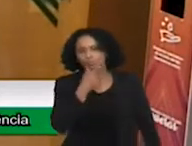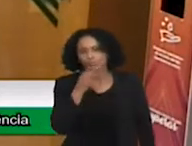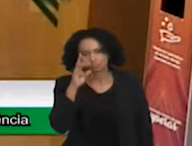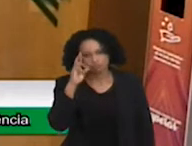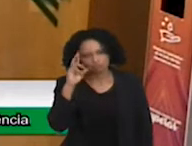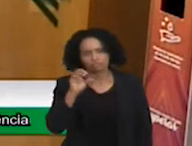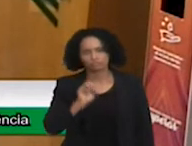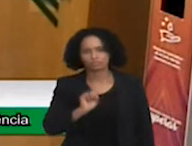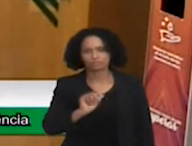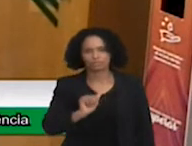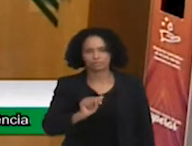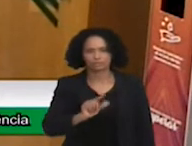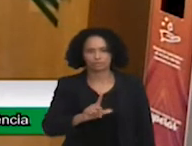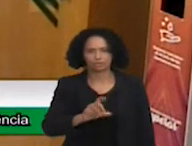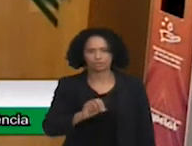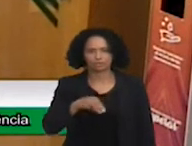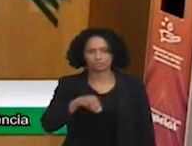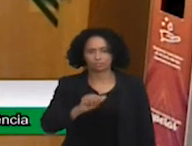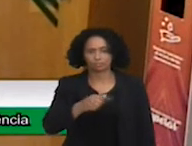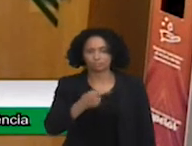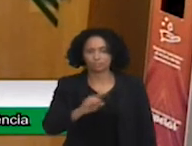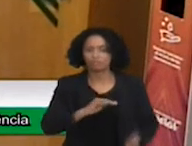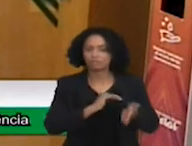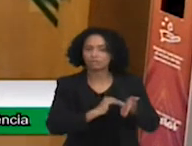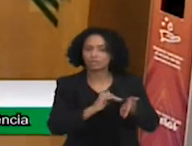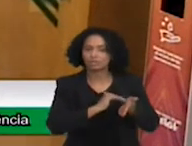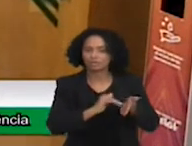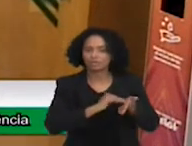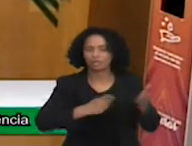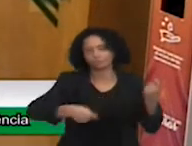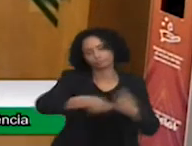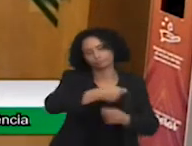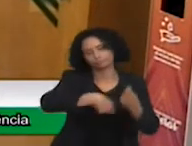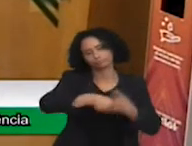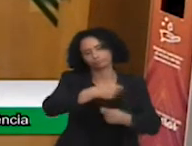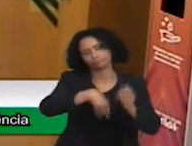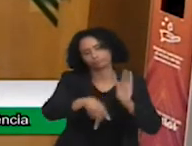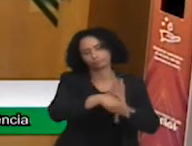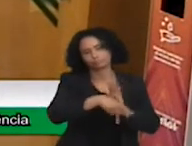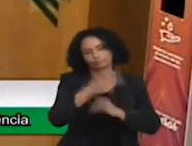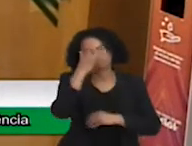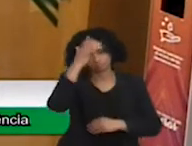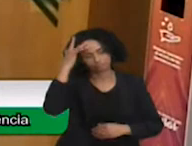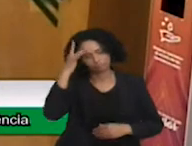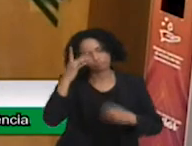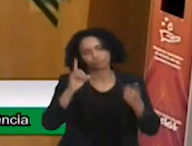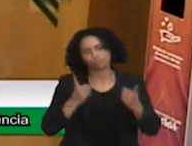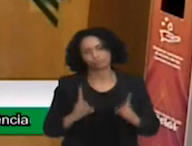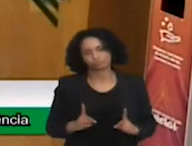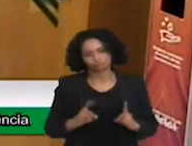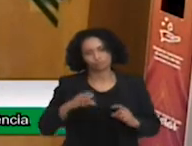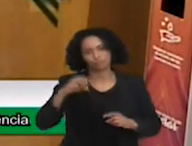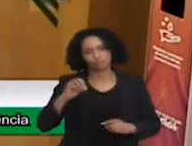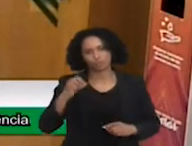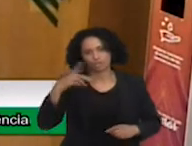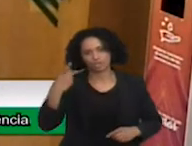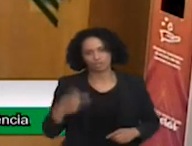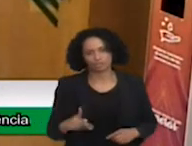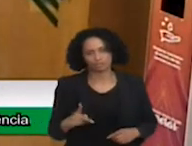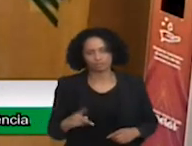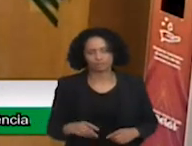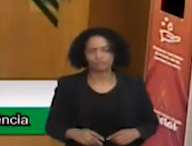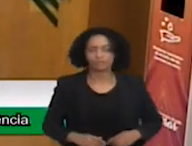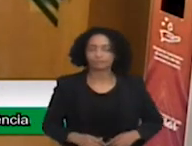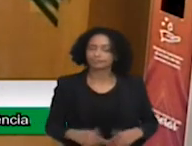secretário da Secretaria Executiva da Pessoa com Deficiência da Cidade de Osasco, ao qual